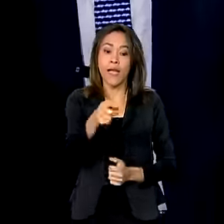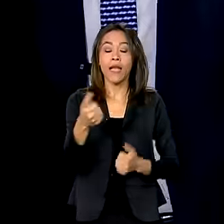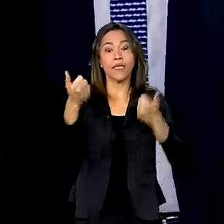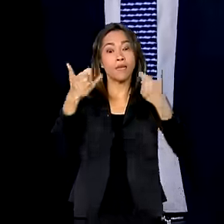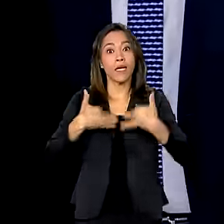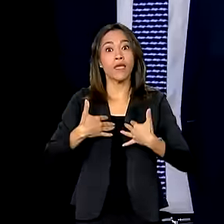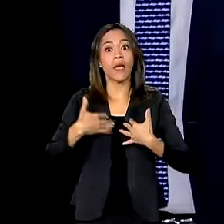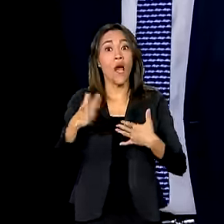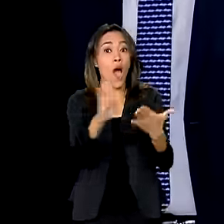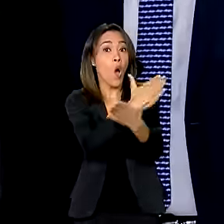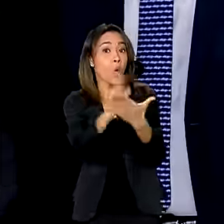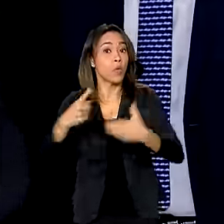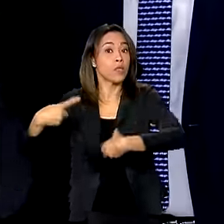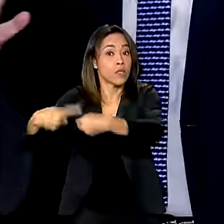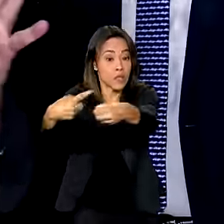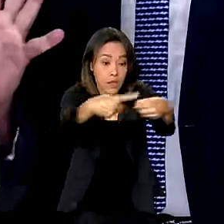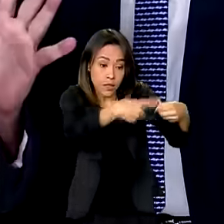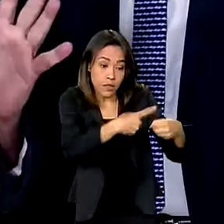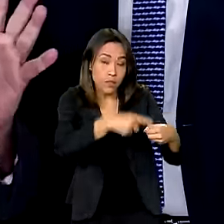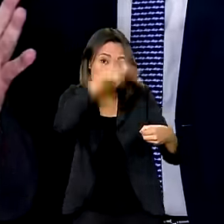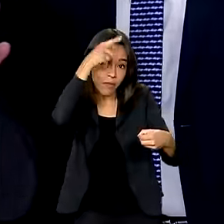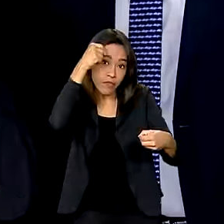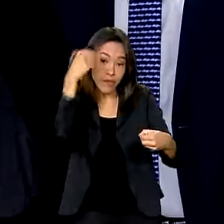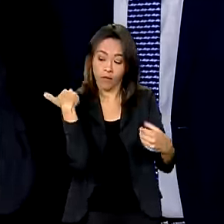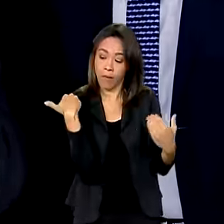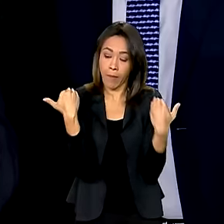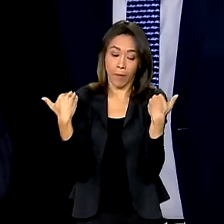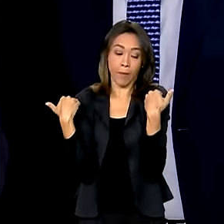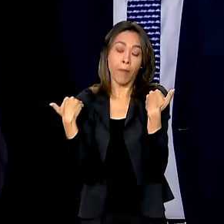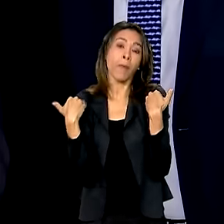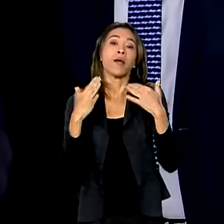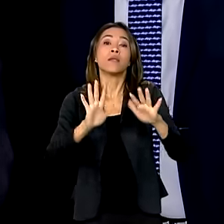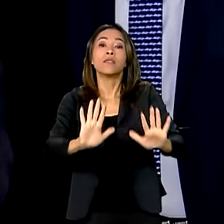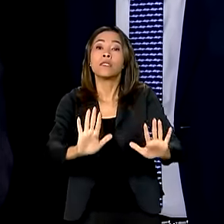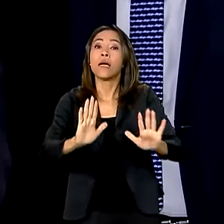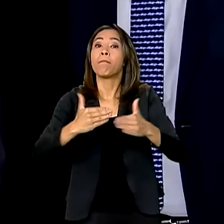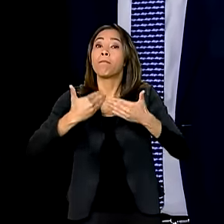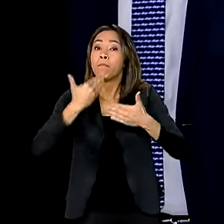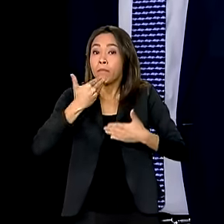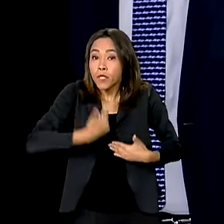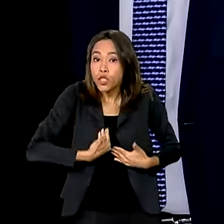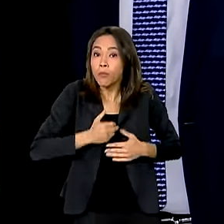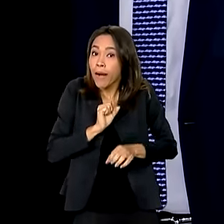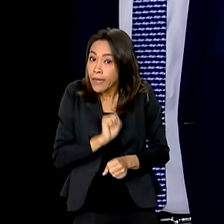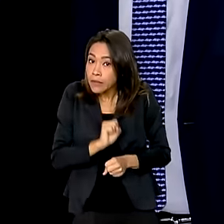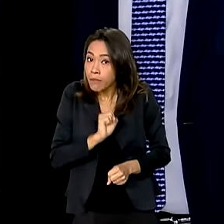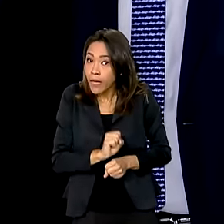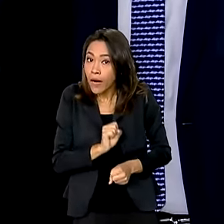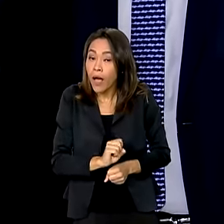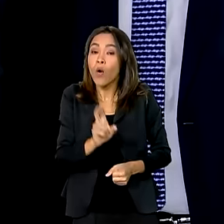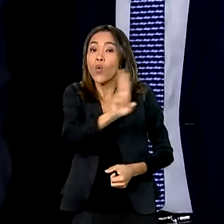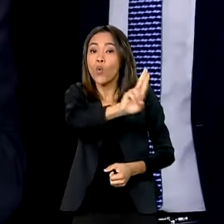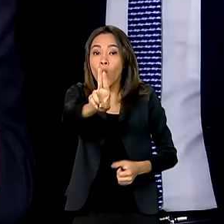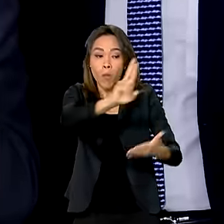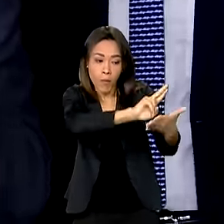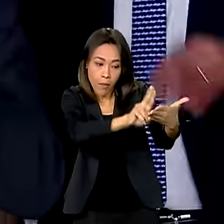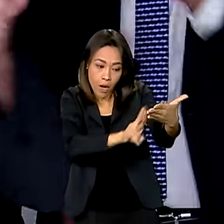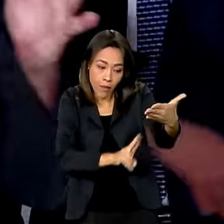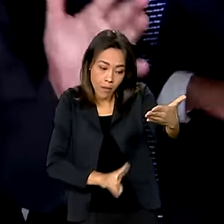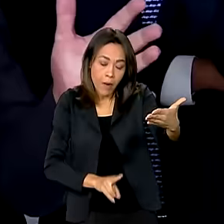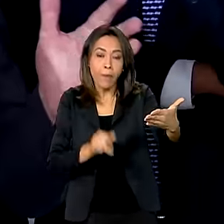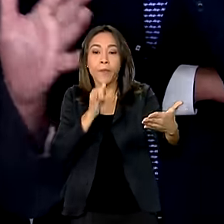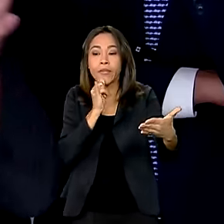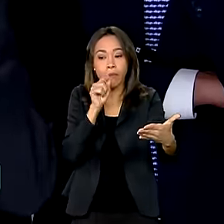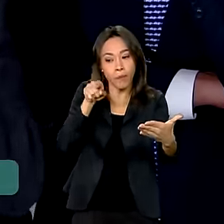a atenção que eles querem aguardar o momento de cada lista. Por exemplo, se a